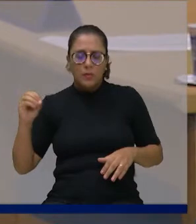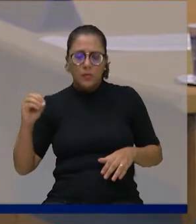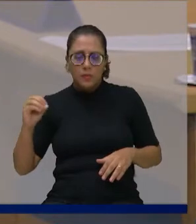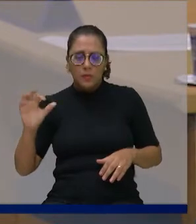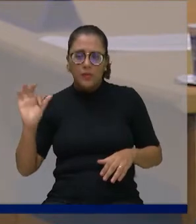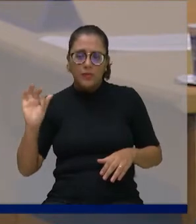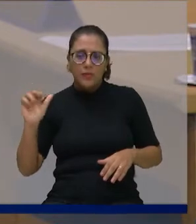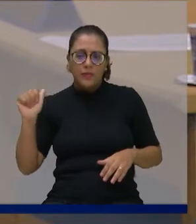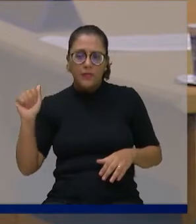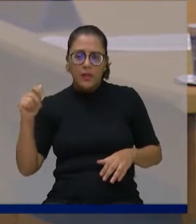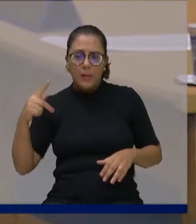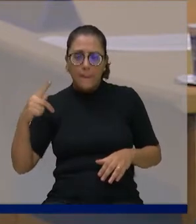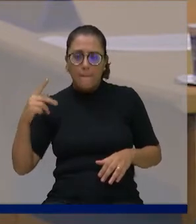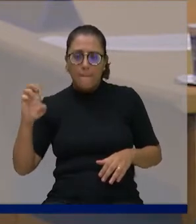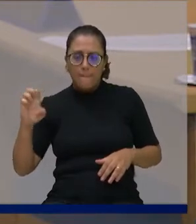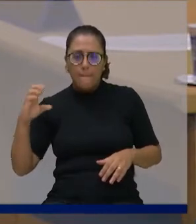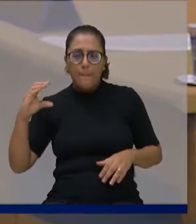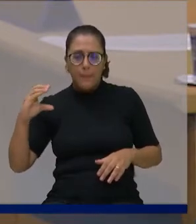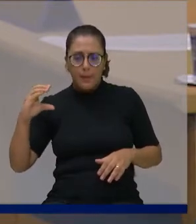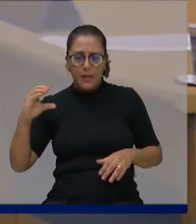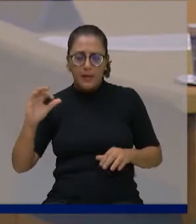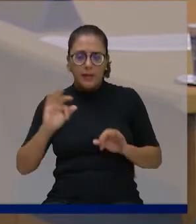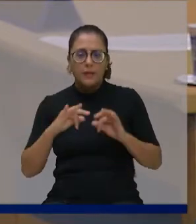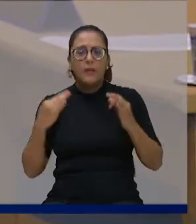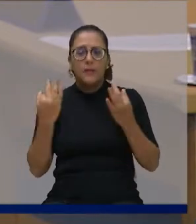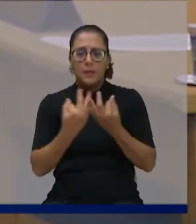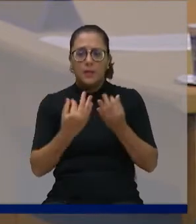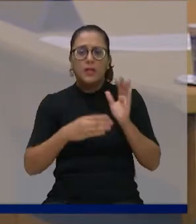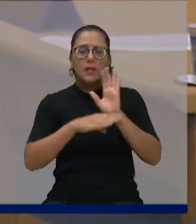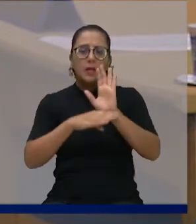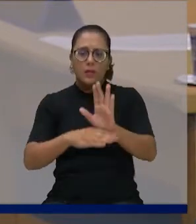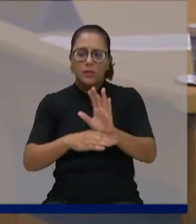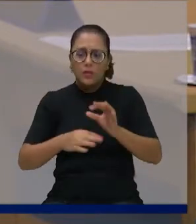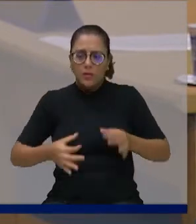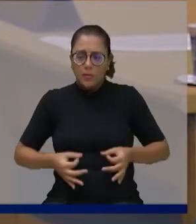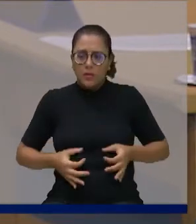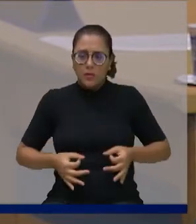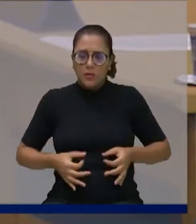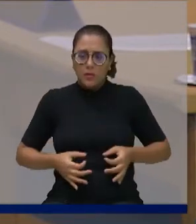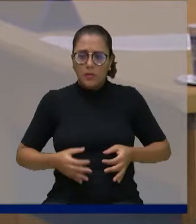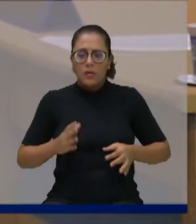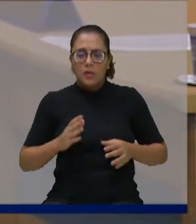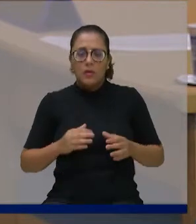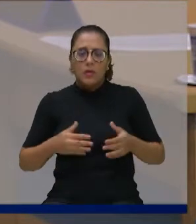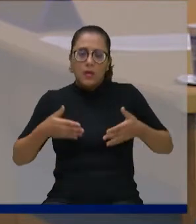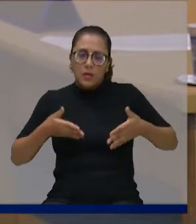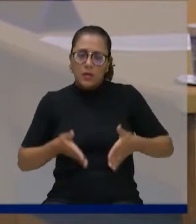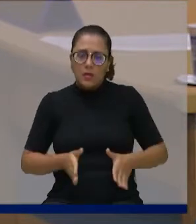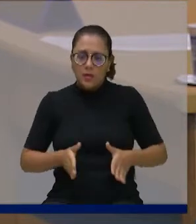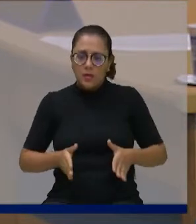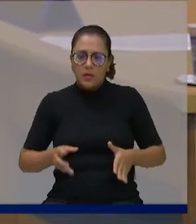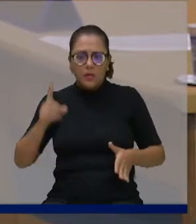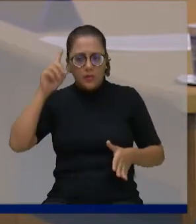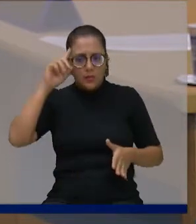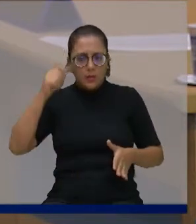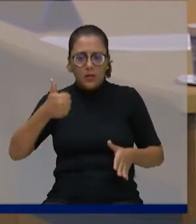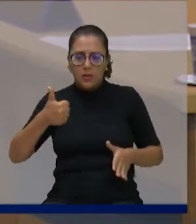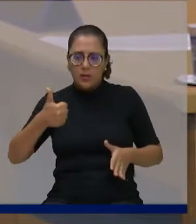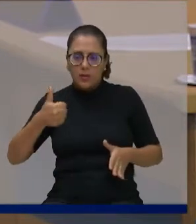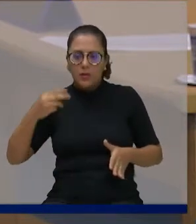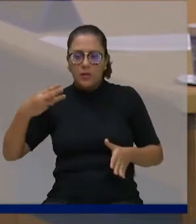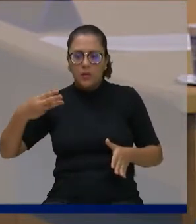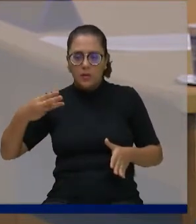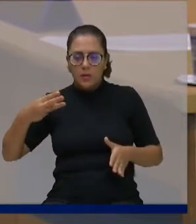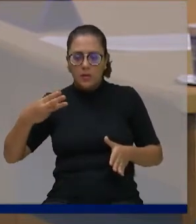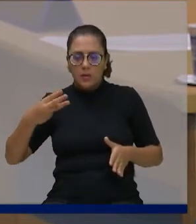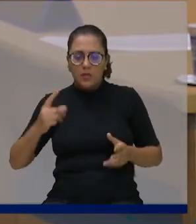Câncer, ela faleceu, agora foi nascida dia 13 de fevereiro de 1951, faleceu de